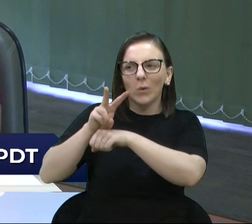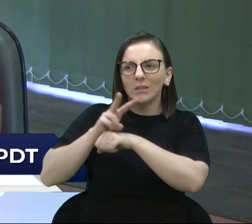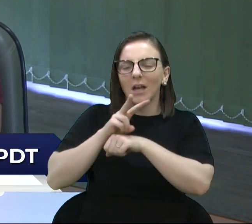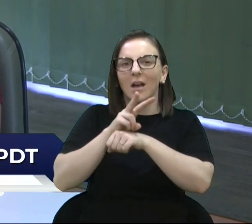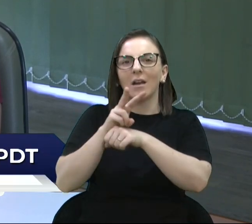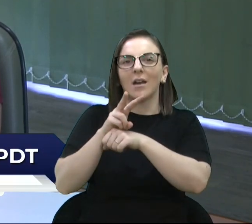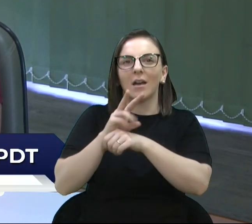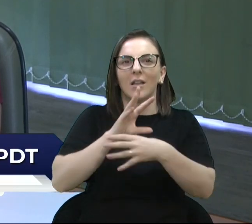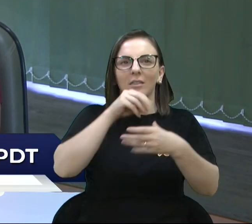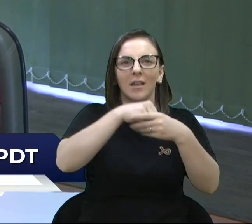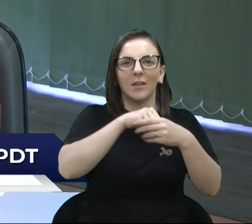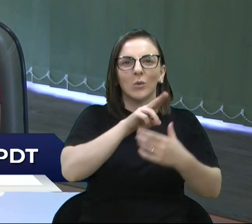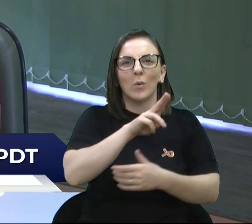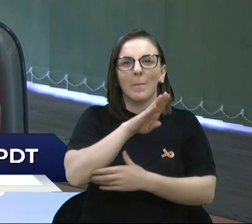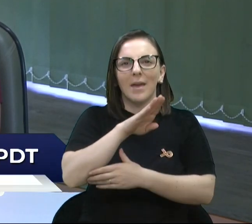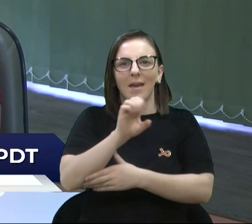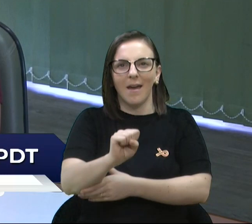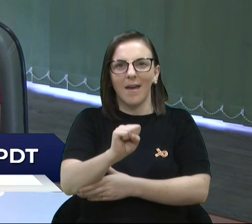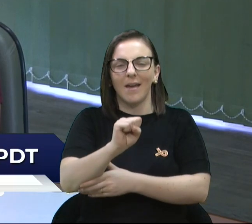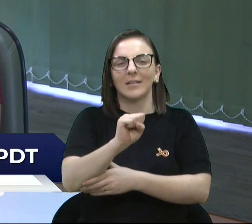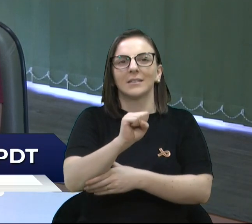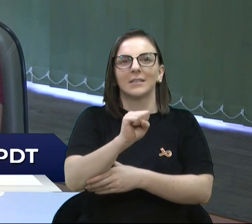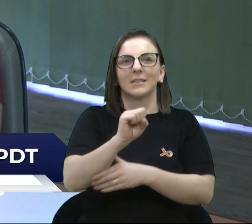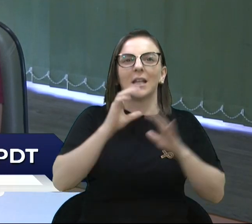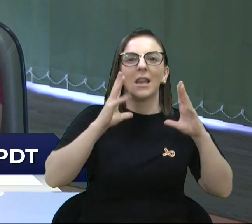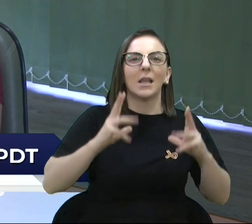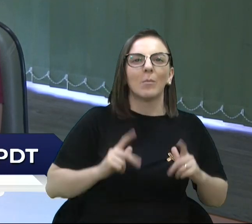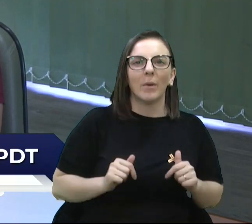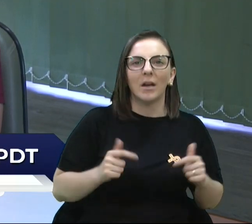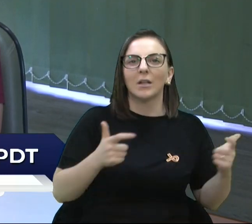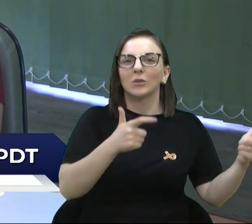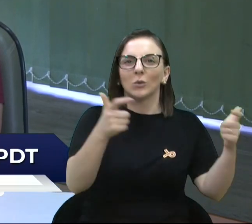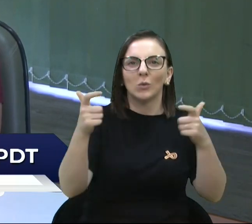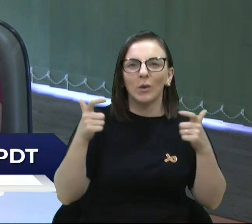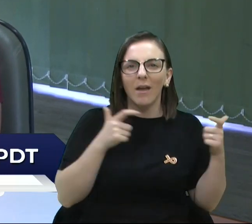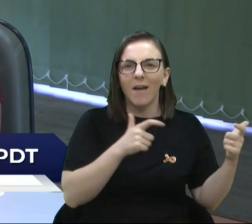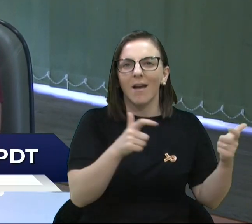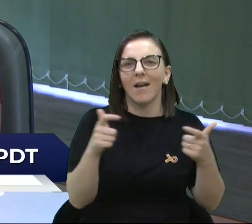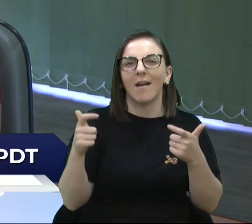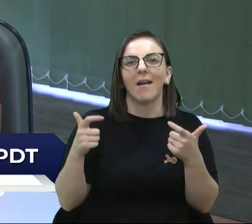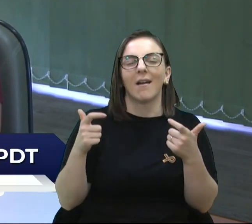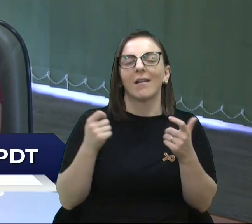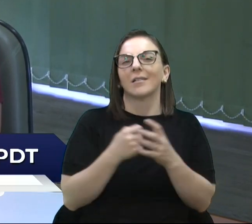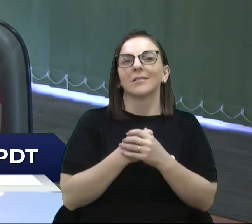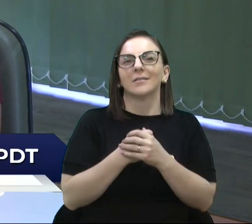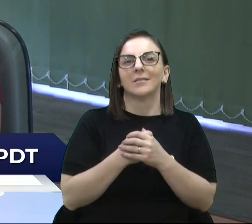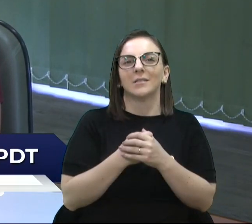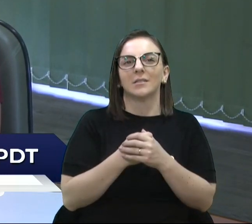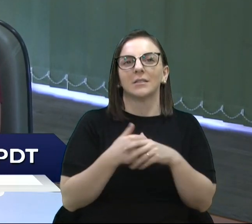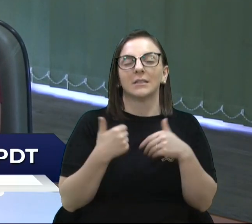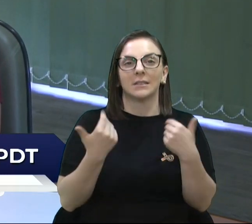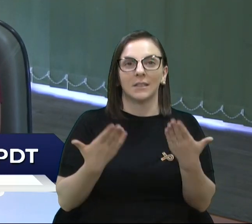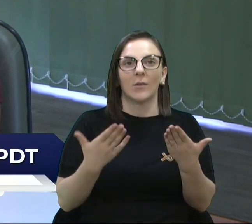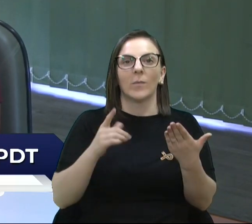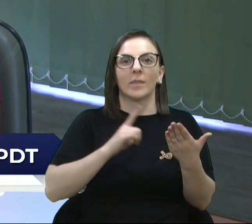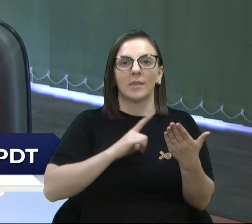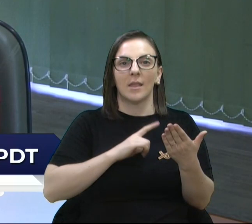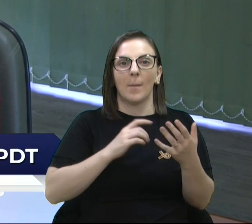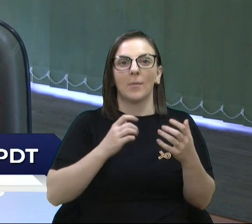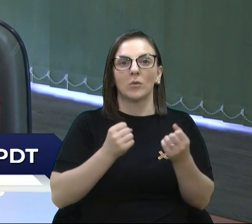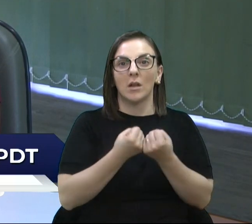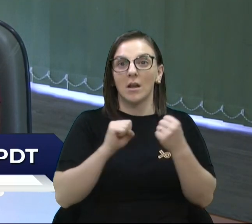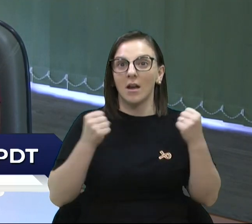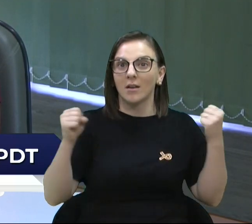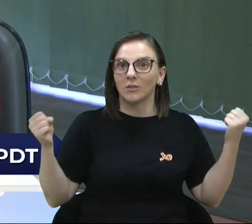dentro de uma UBS, enfim, limpando as praças e parques. Então, nós temos um grande quadro de